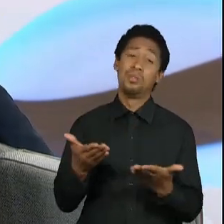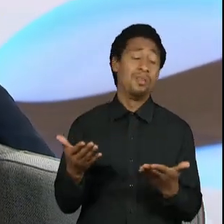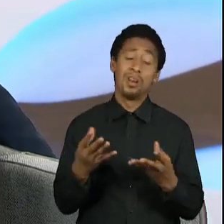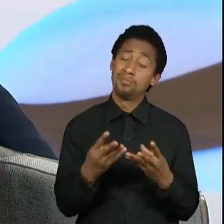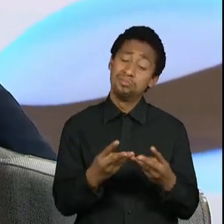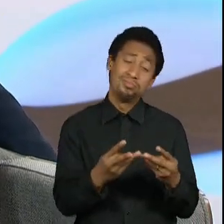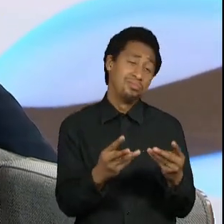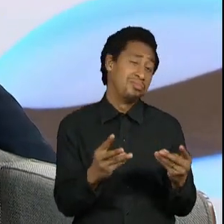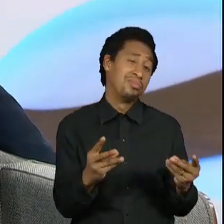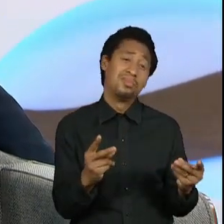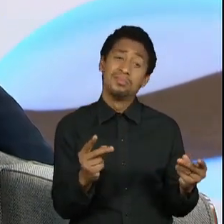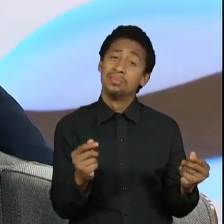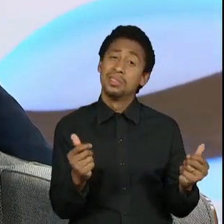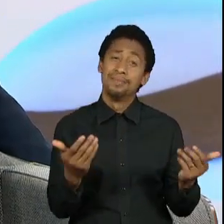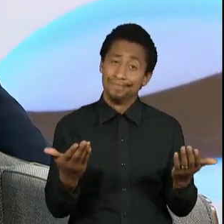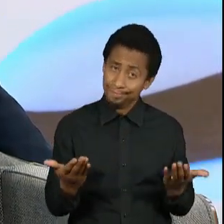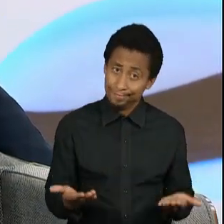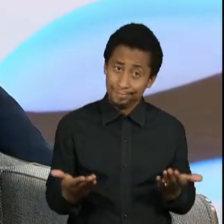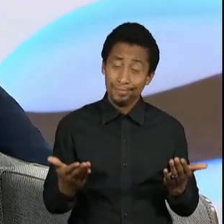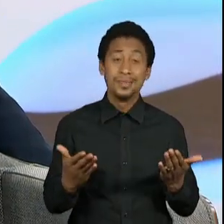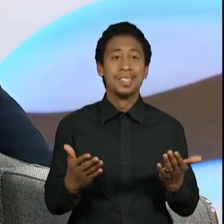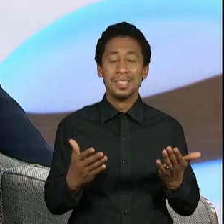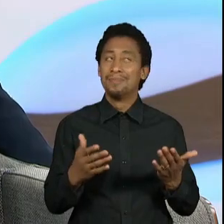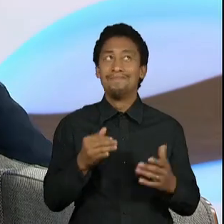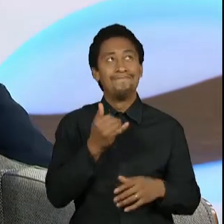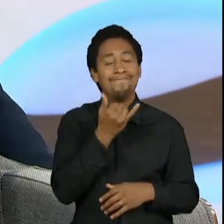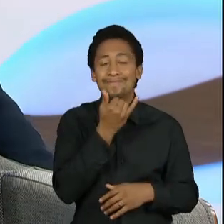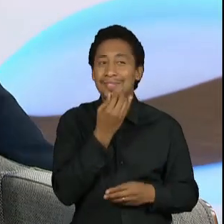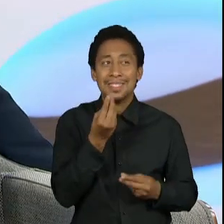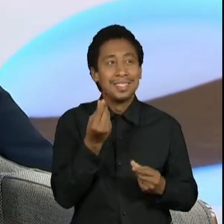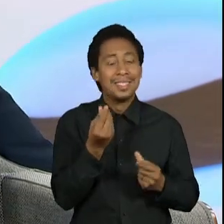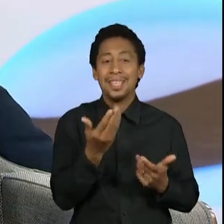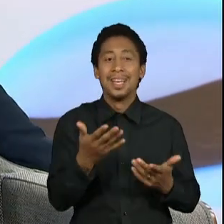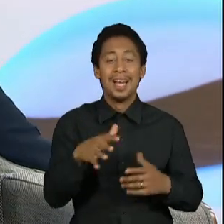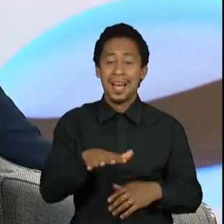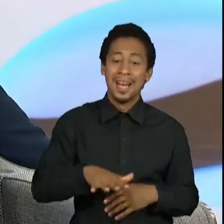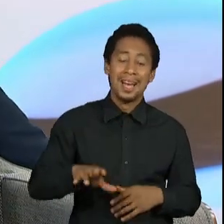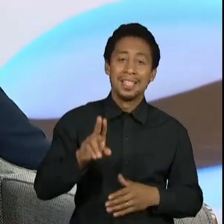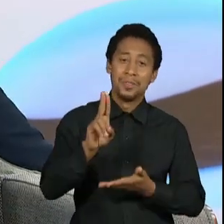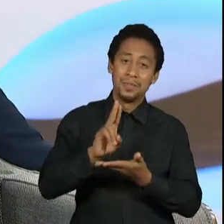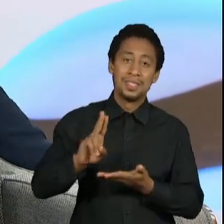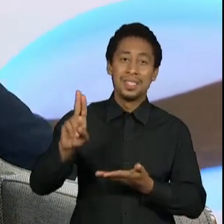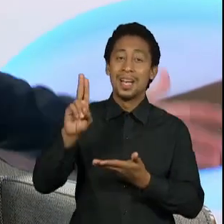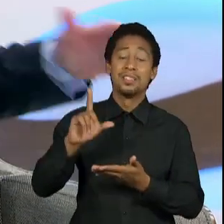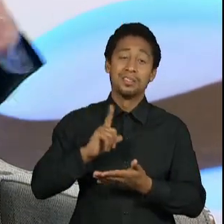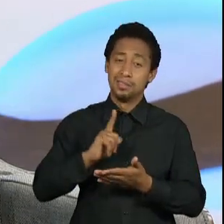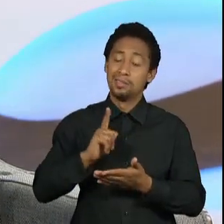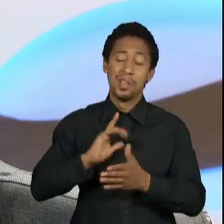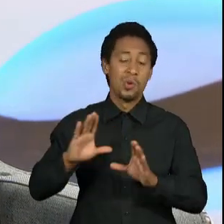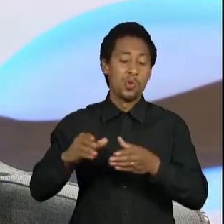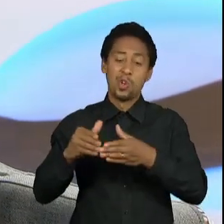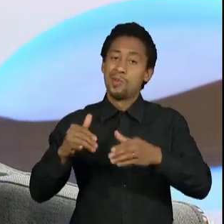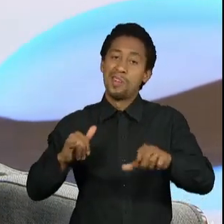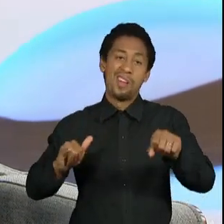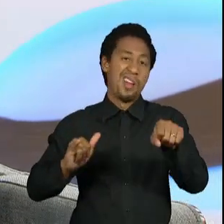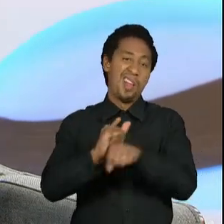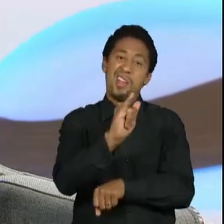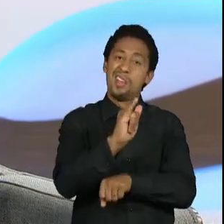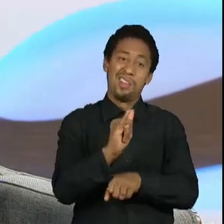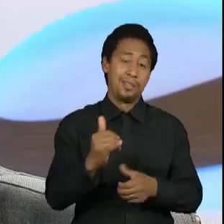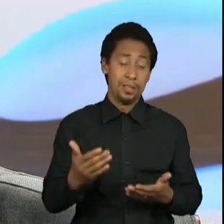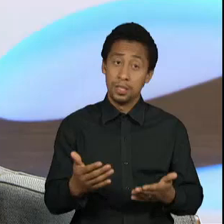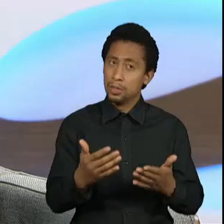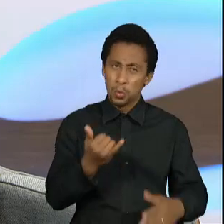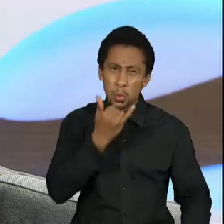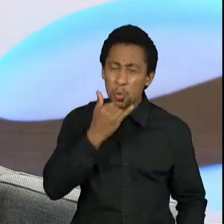uma traição da vocação das universidades, não, na realidade, isso nunca existiu. As universidades sempre foram dominadas